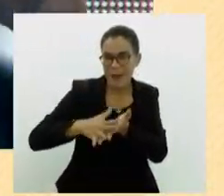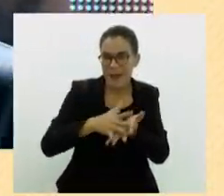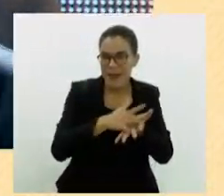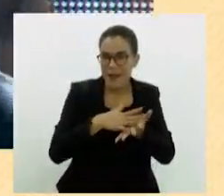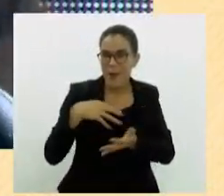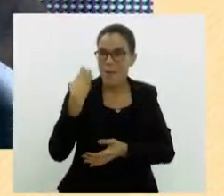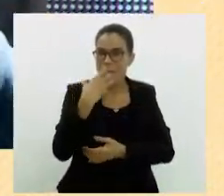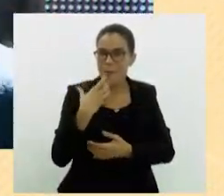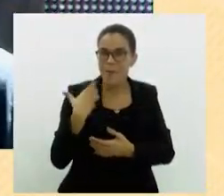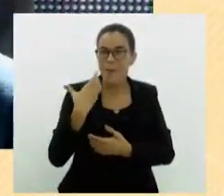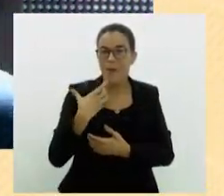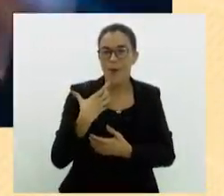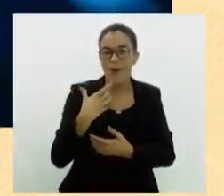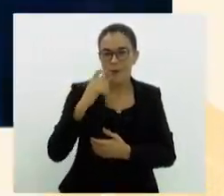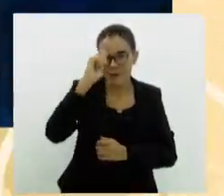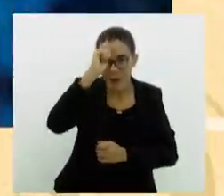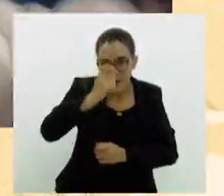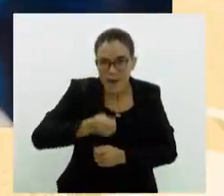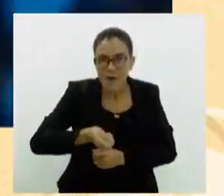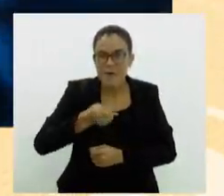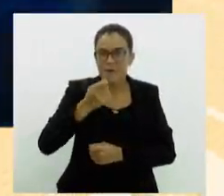música sertaneja e gospel.